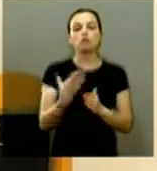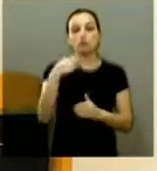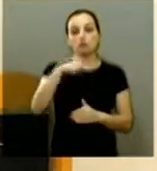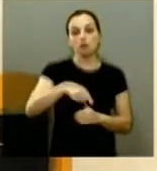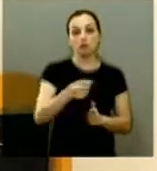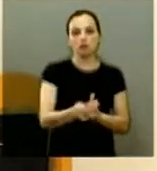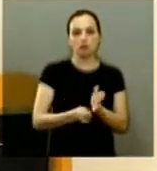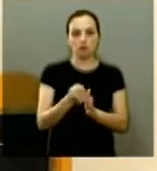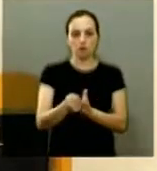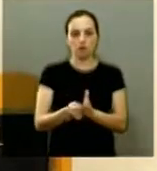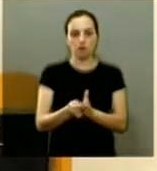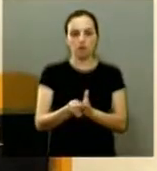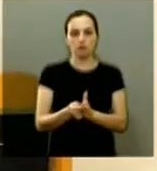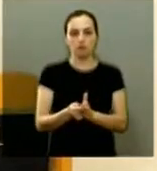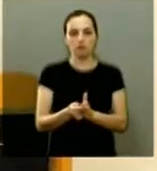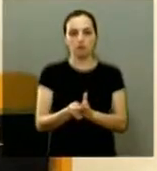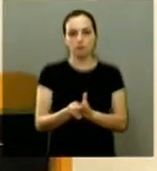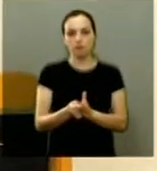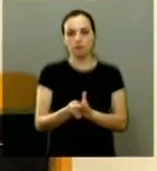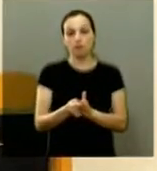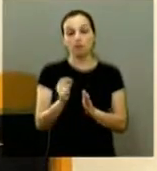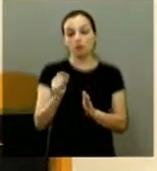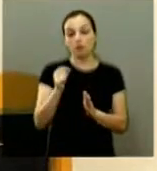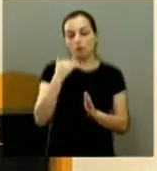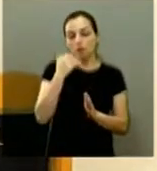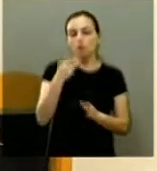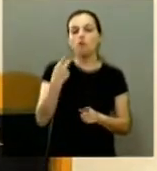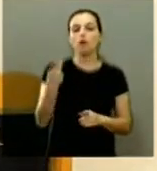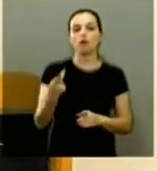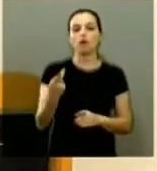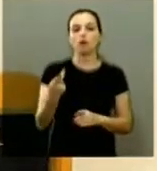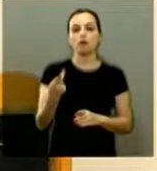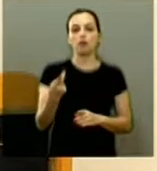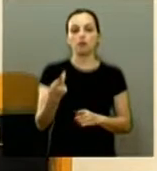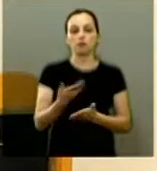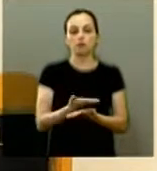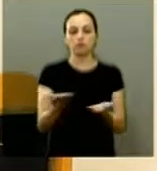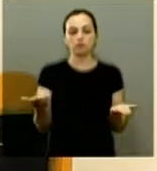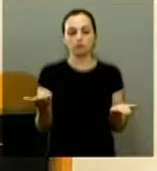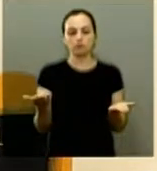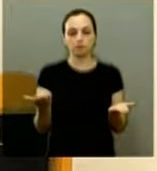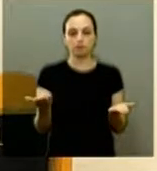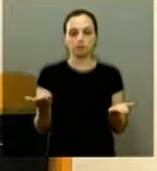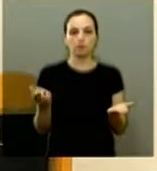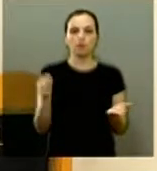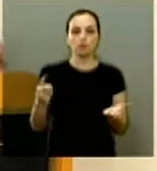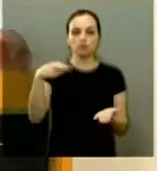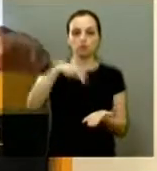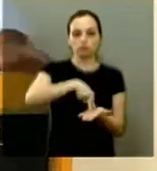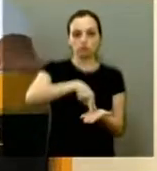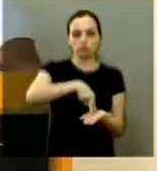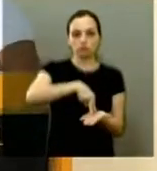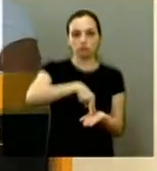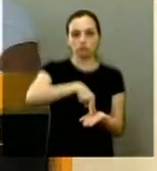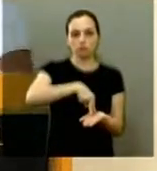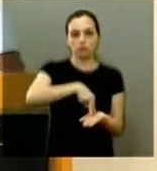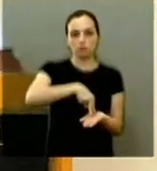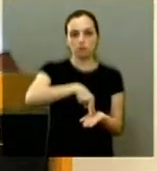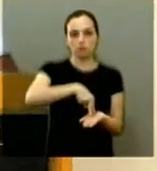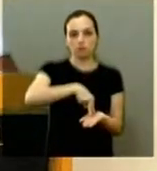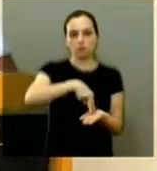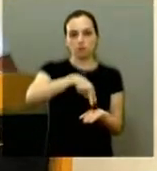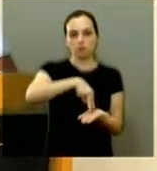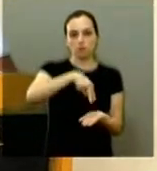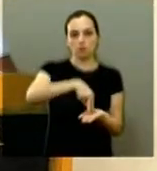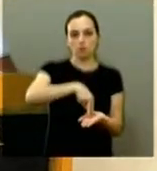aqui na Araquara então o eu quero dizer para vocês quando a gente vem aqui usar